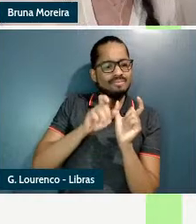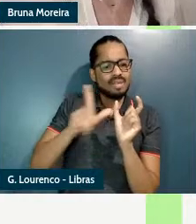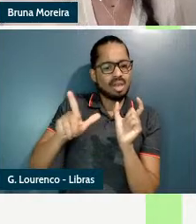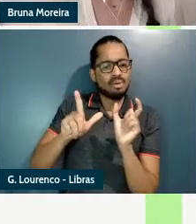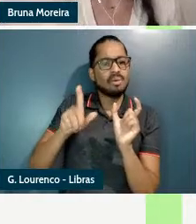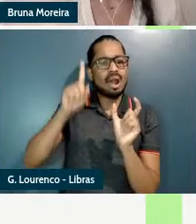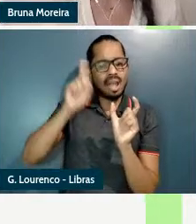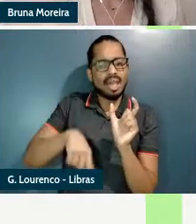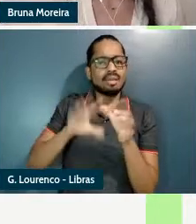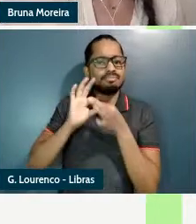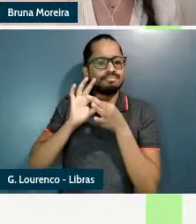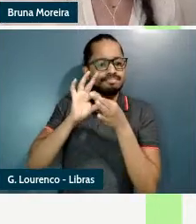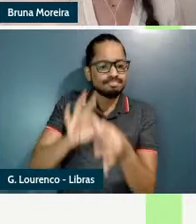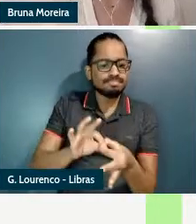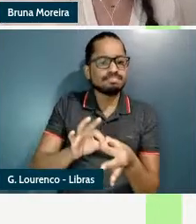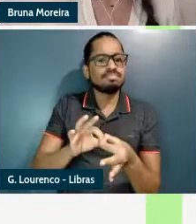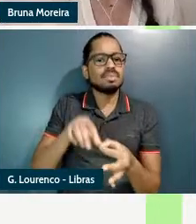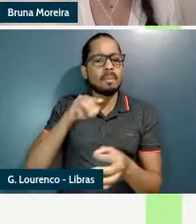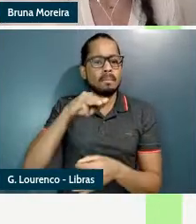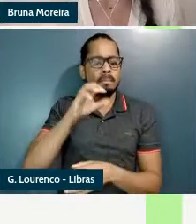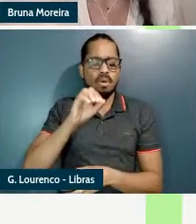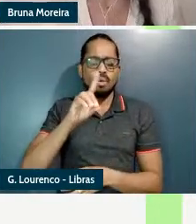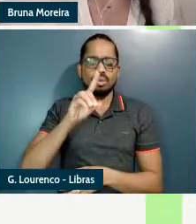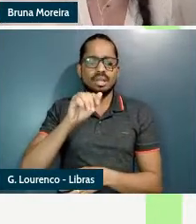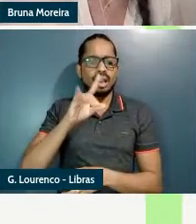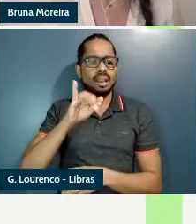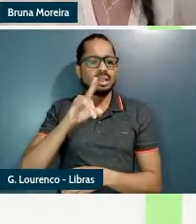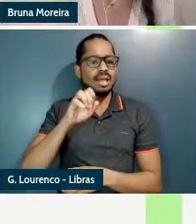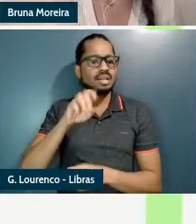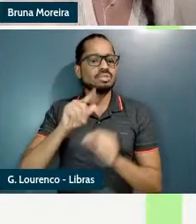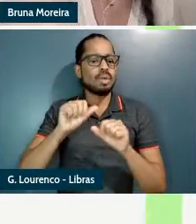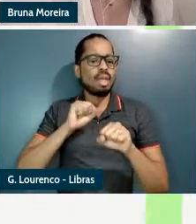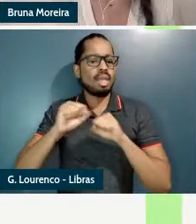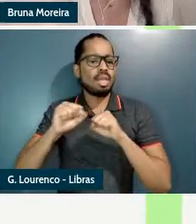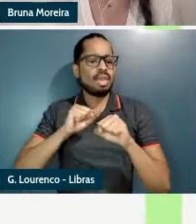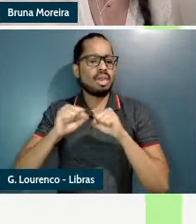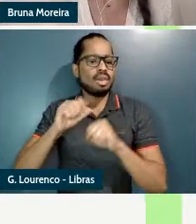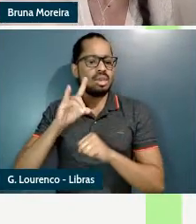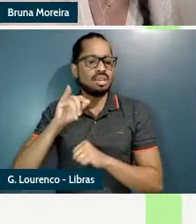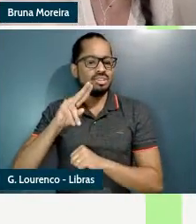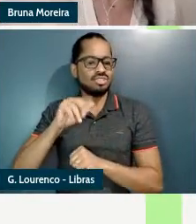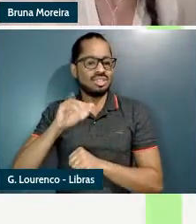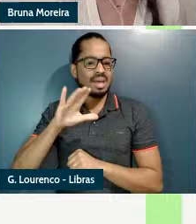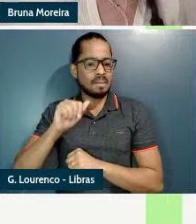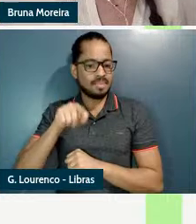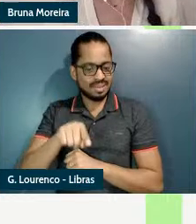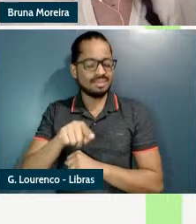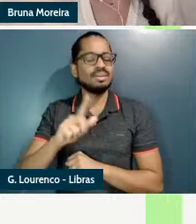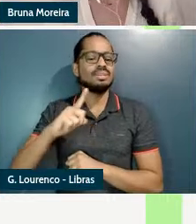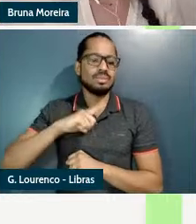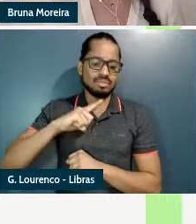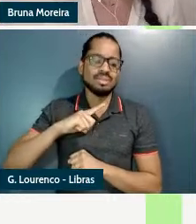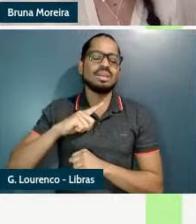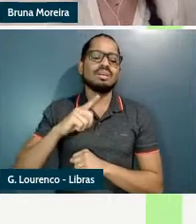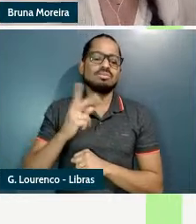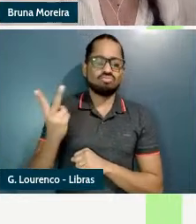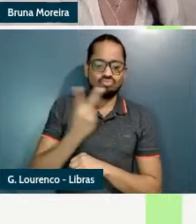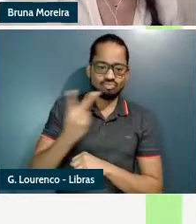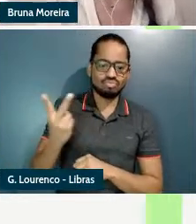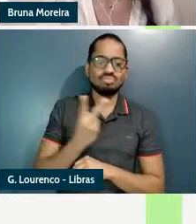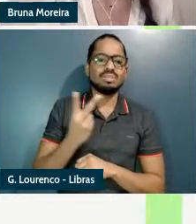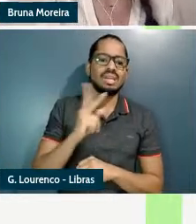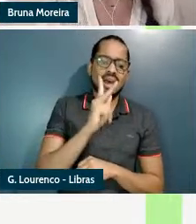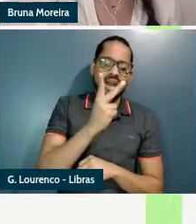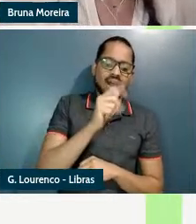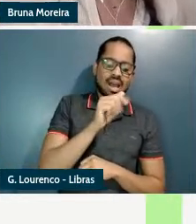então ele não vai ter todo esse aparato de ser ora modal circunstancial ora epistêmico ora deontico